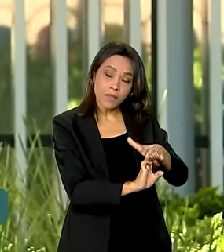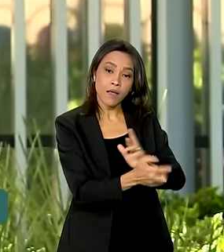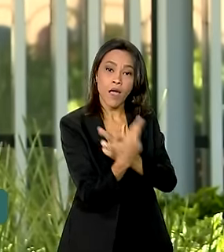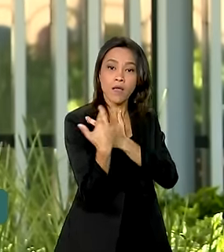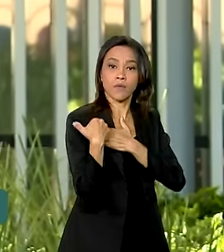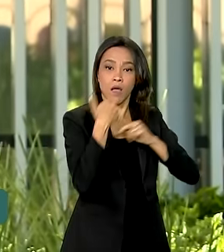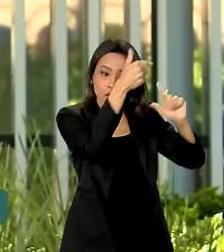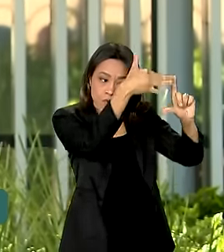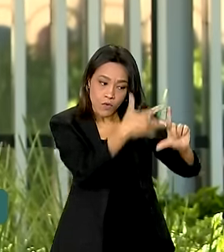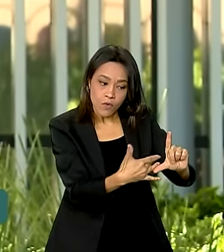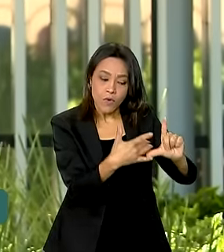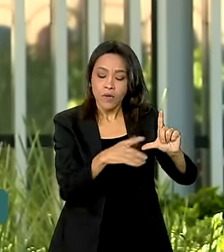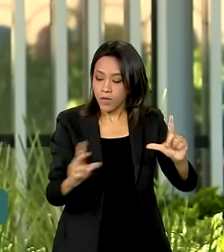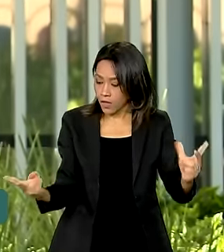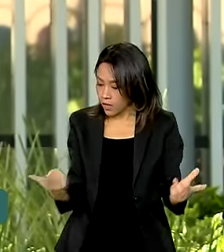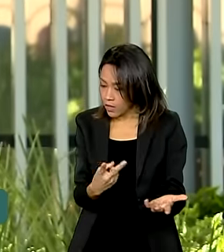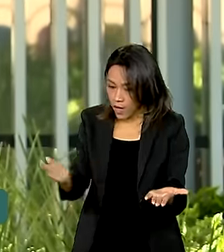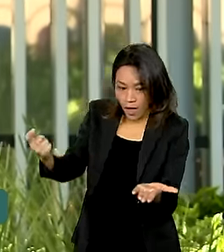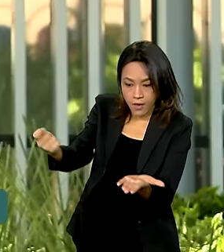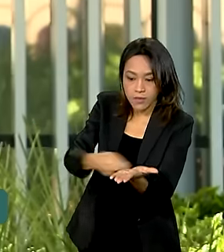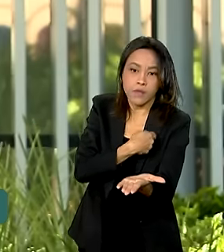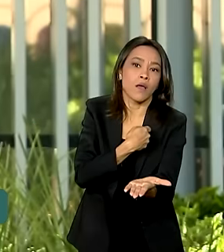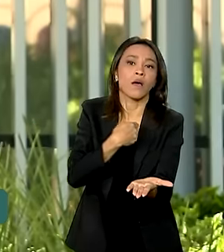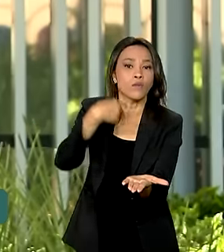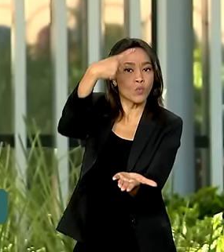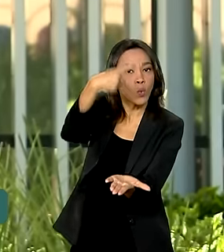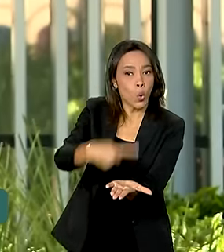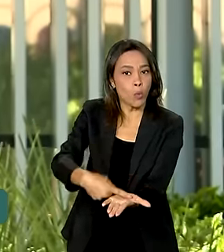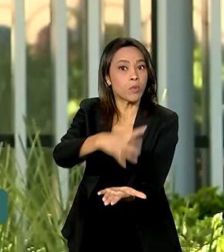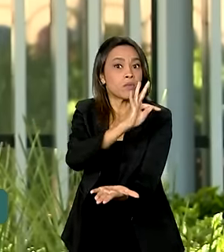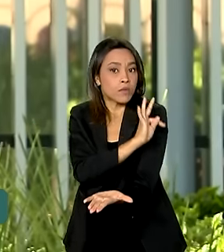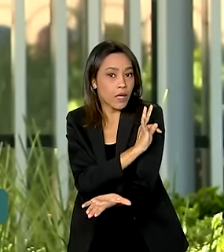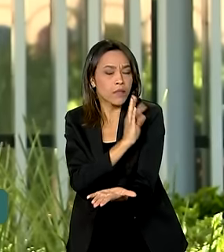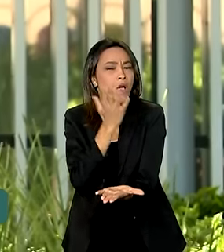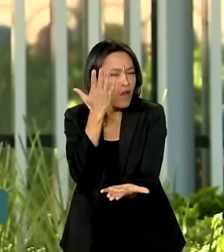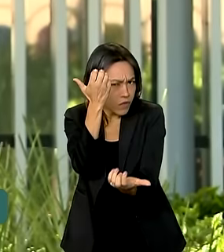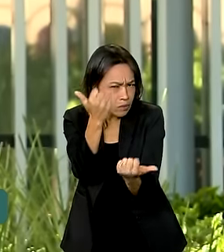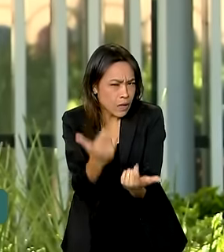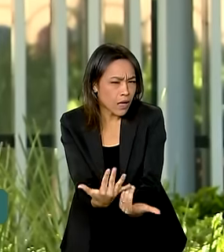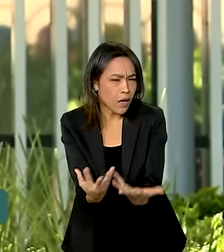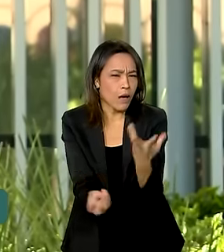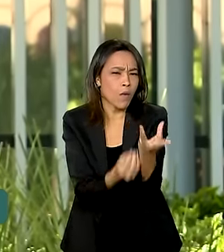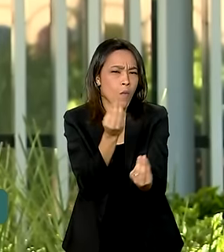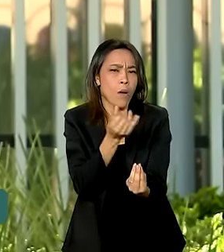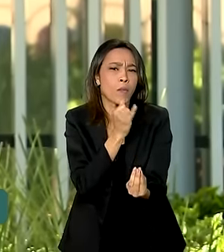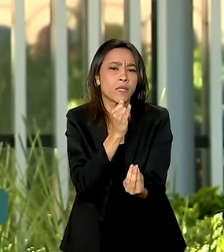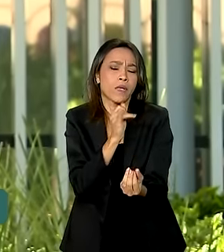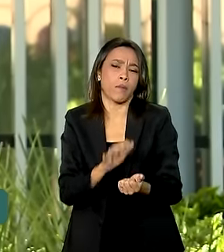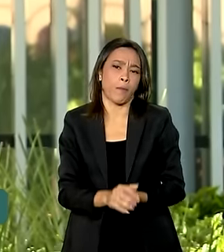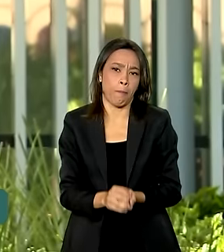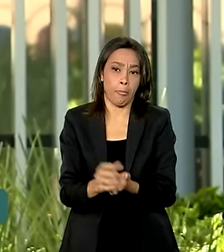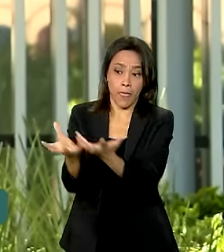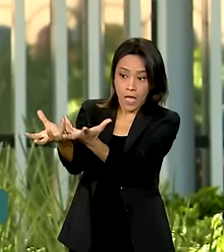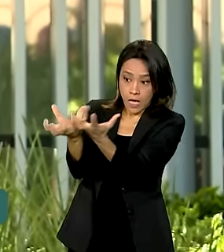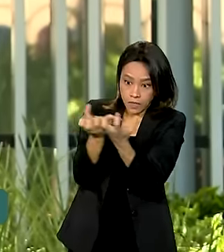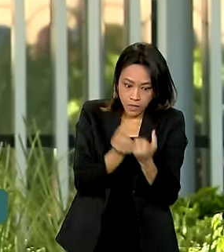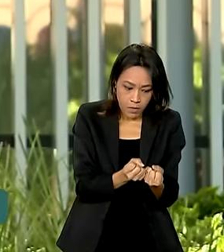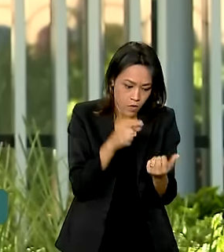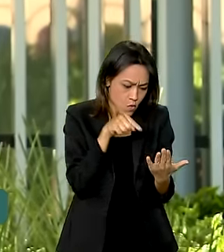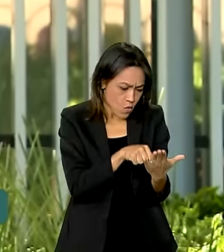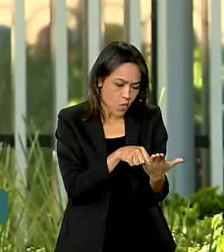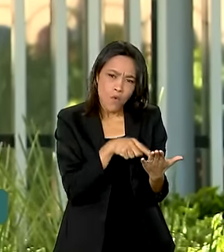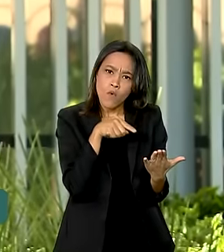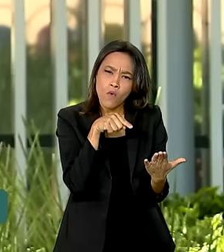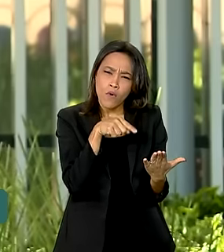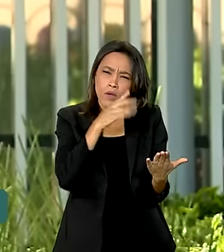assinaram um acordo de cooperação técnica. Só para a gente explicar um pouquinho como é que funciona, ao receber um caso de desaparecimento de